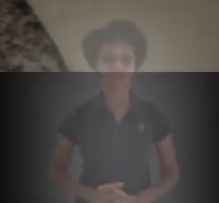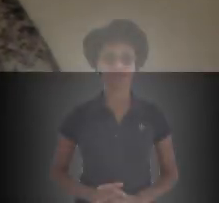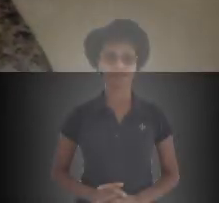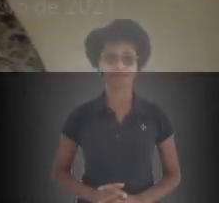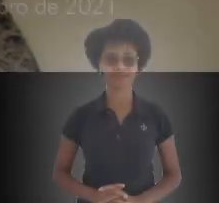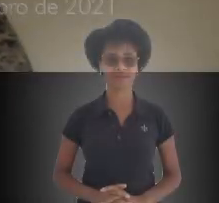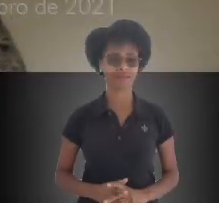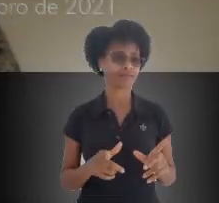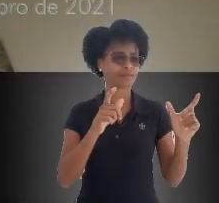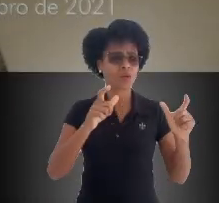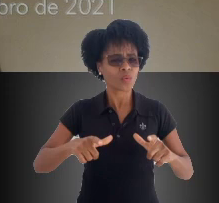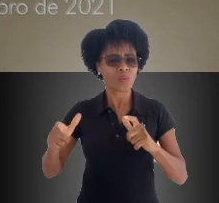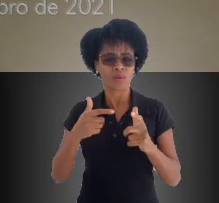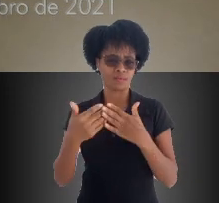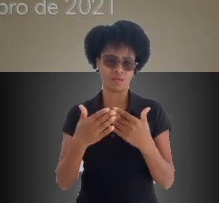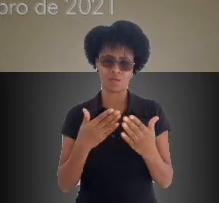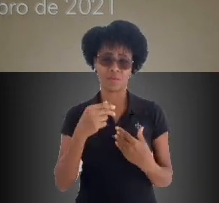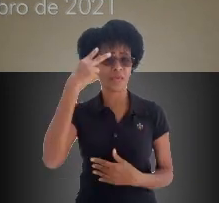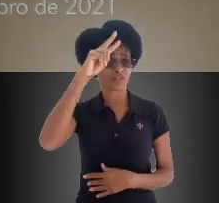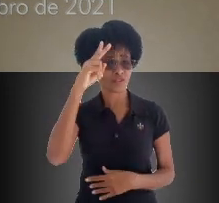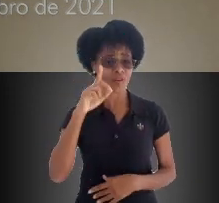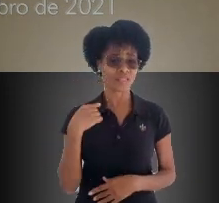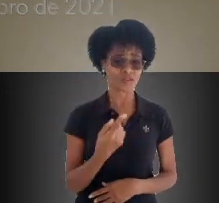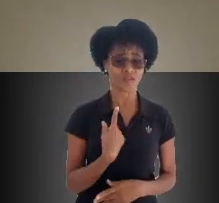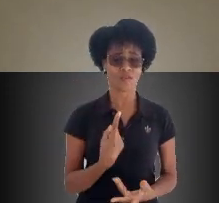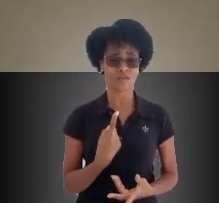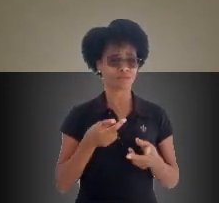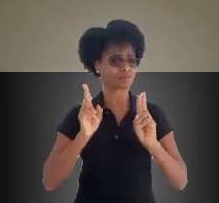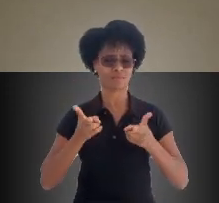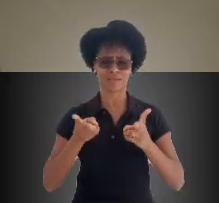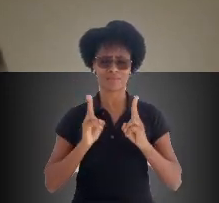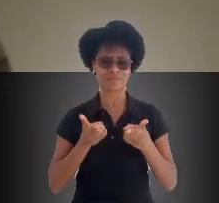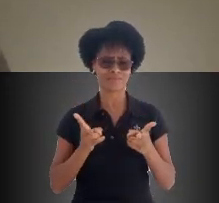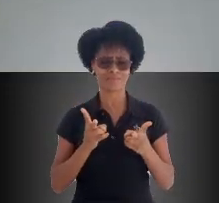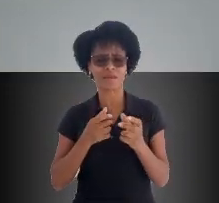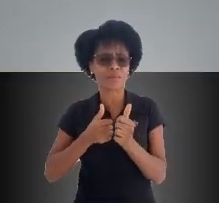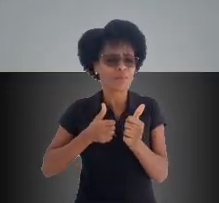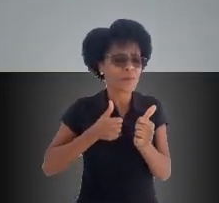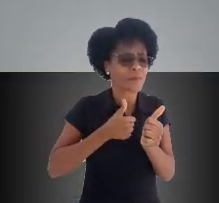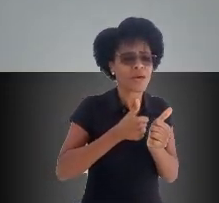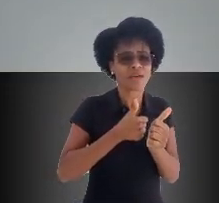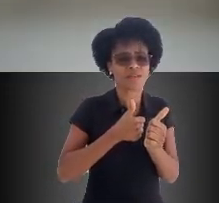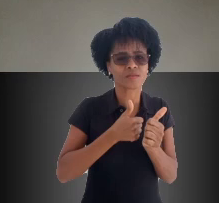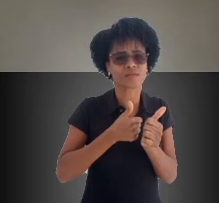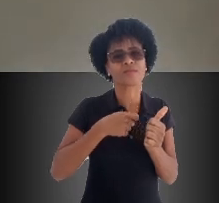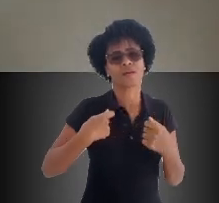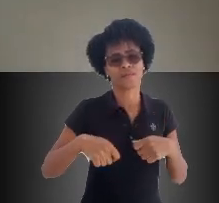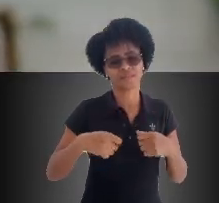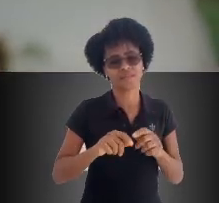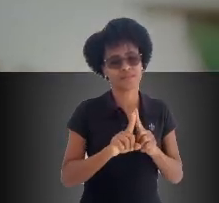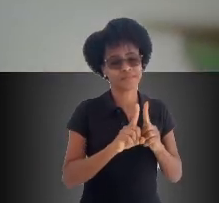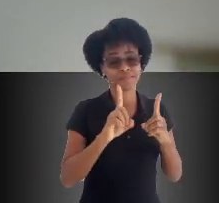Em algum ponto da nossa história, nós, que sempre estivemos tão perto, tivemos que nos